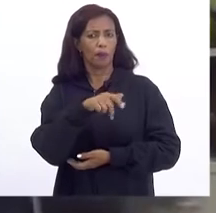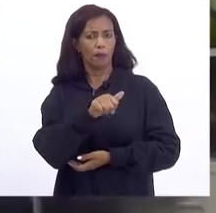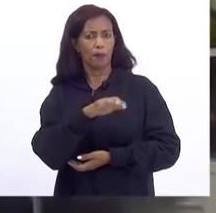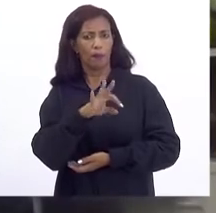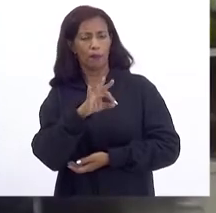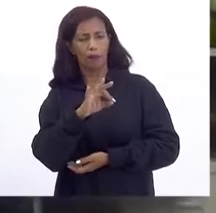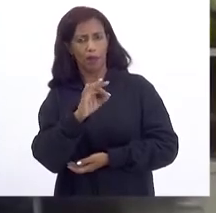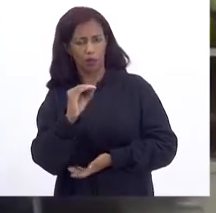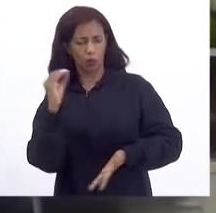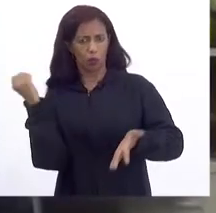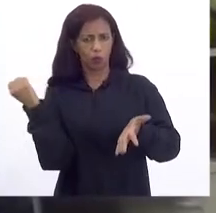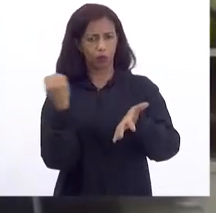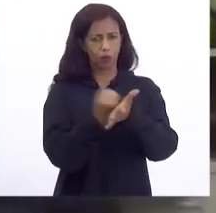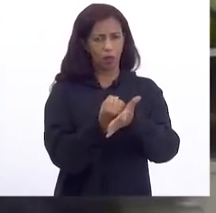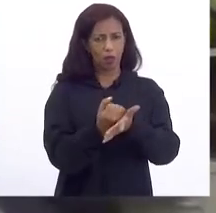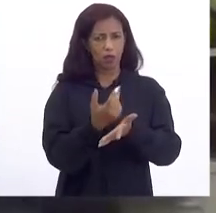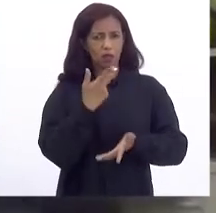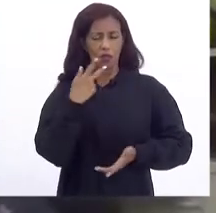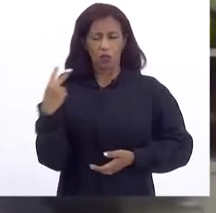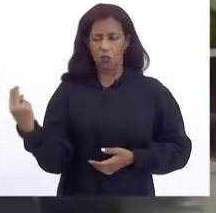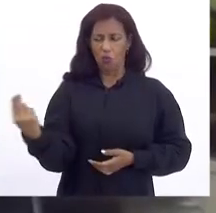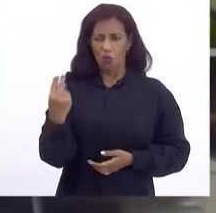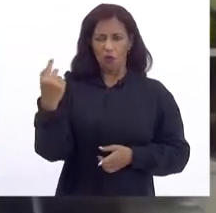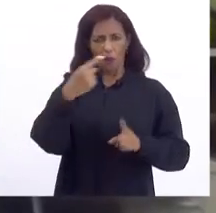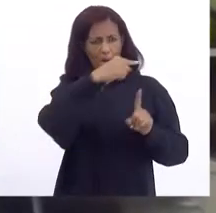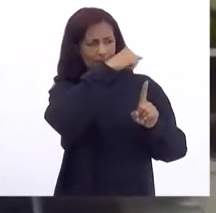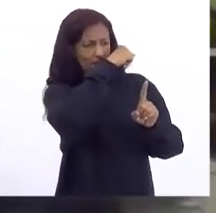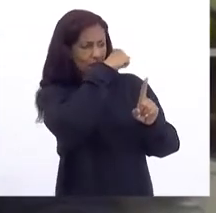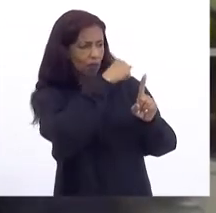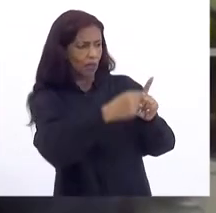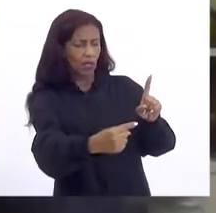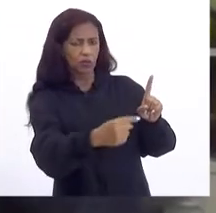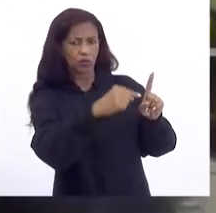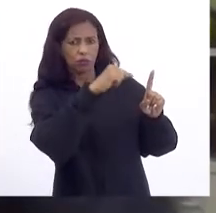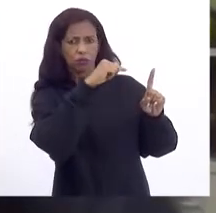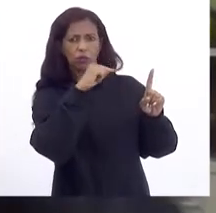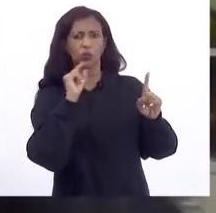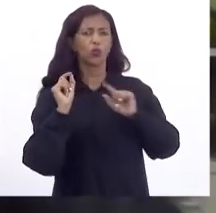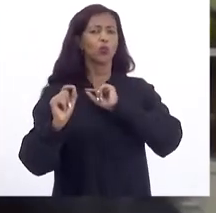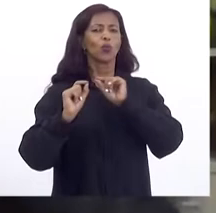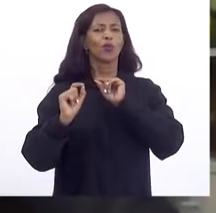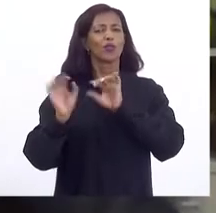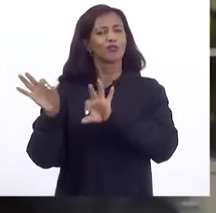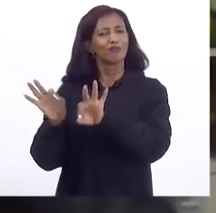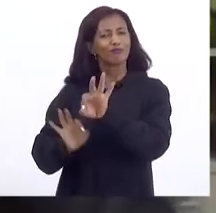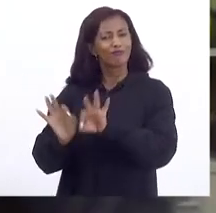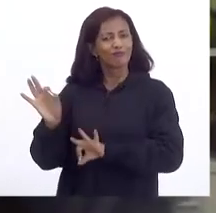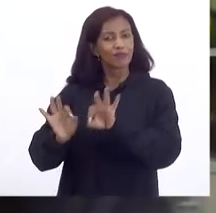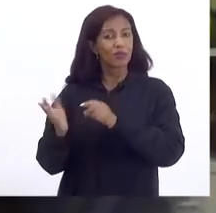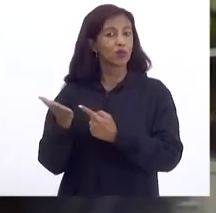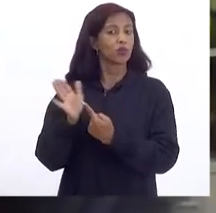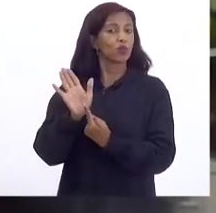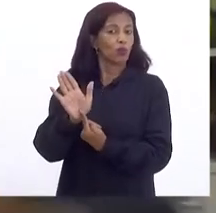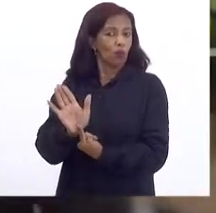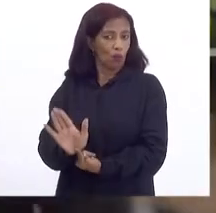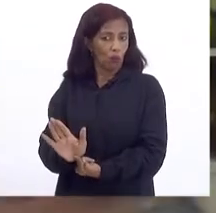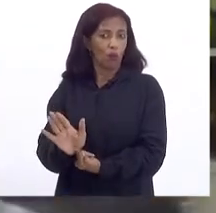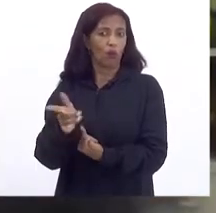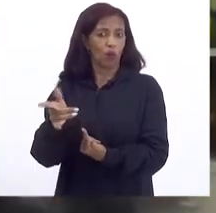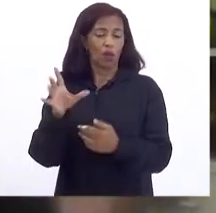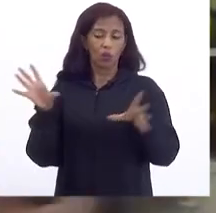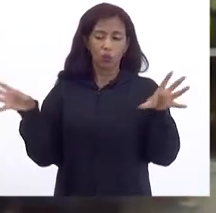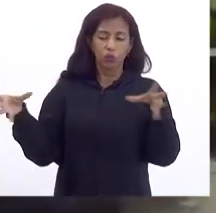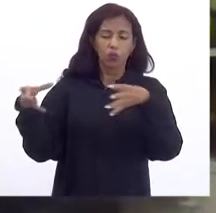preço Quase metade Daquilo Que a gente Planejou Isso mostra Isso é um